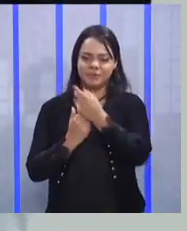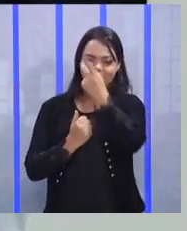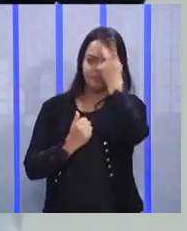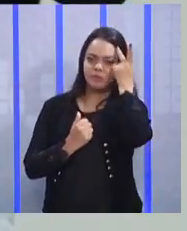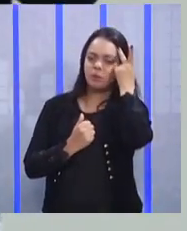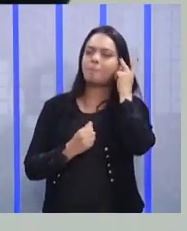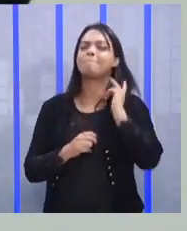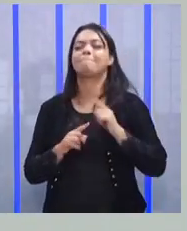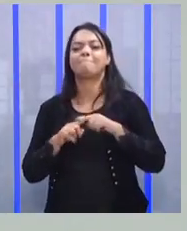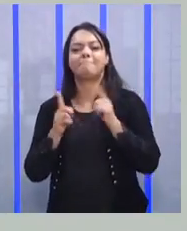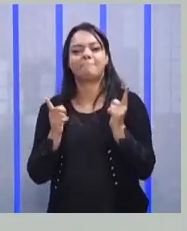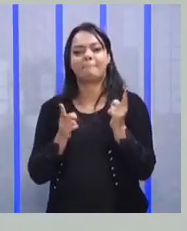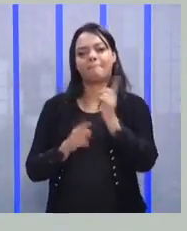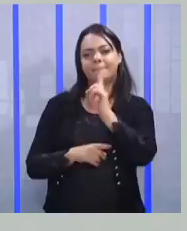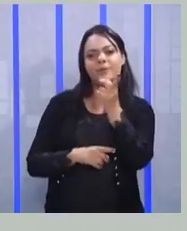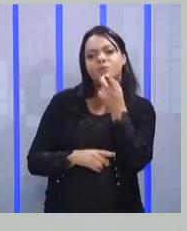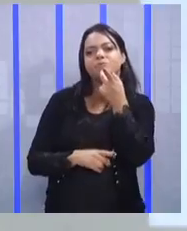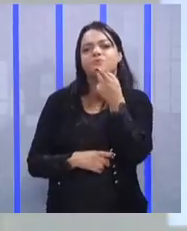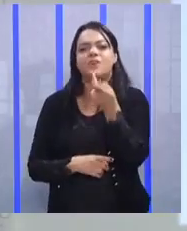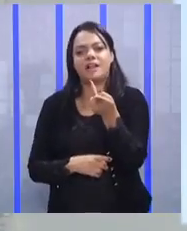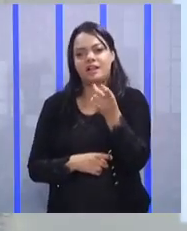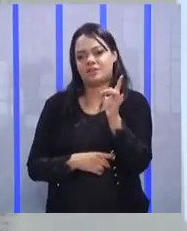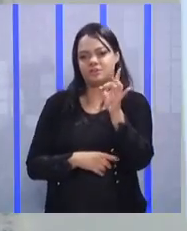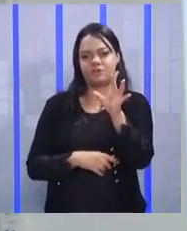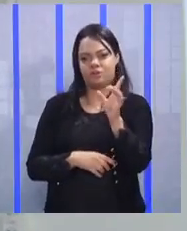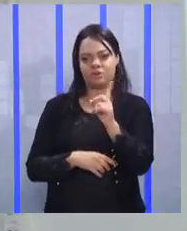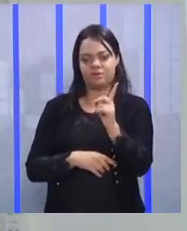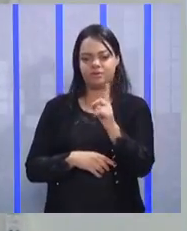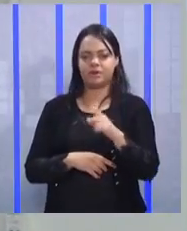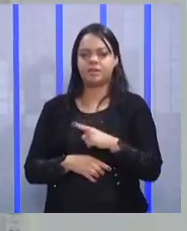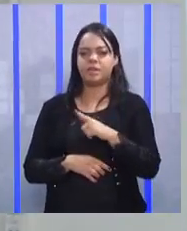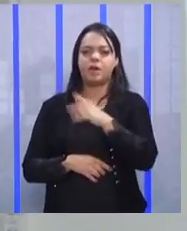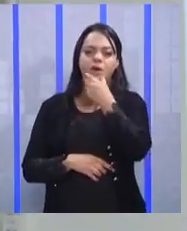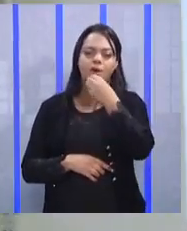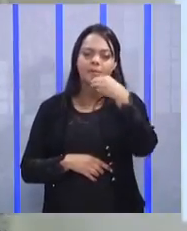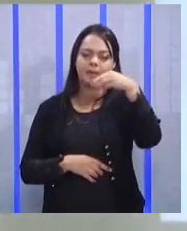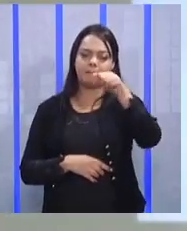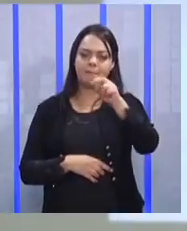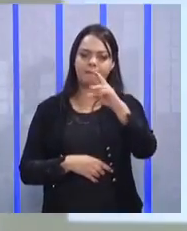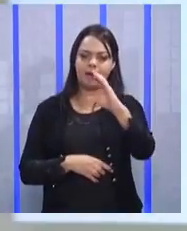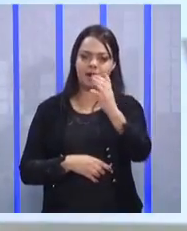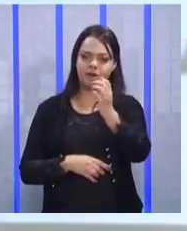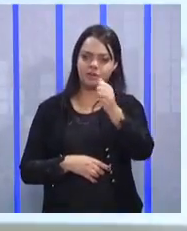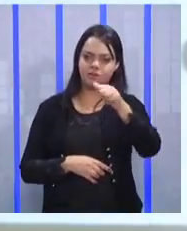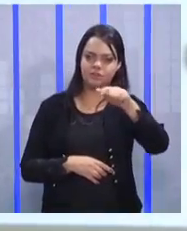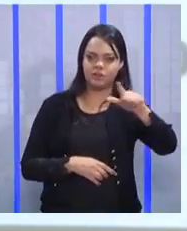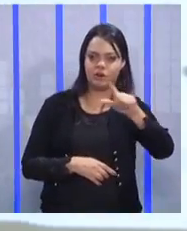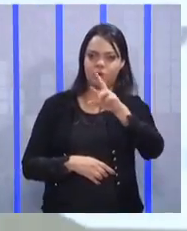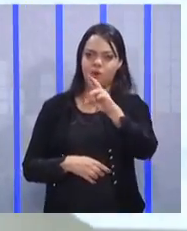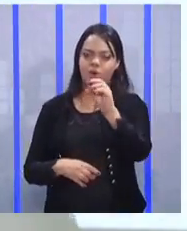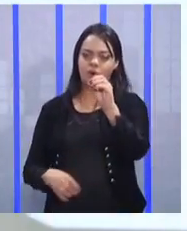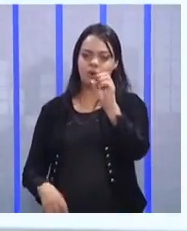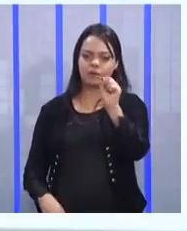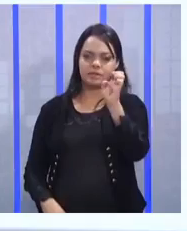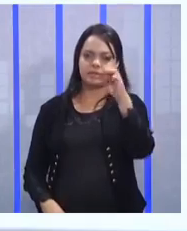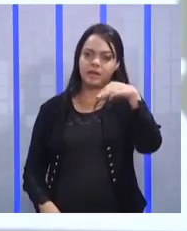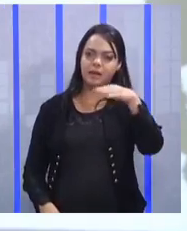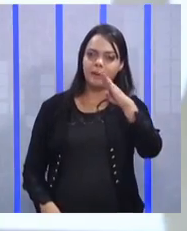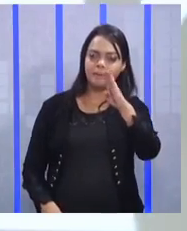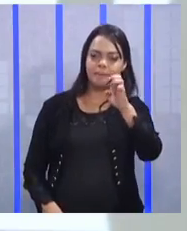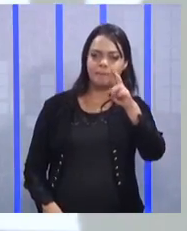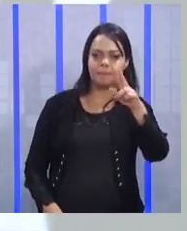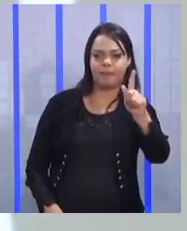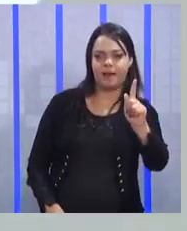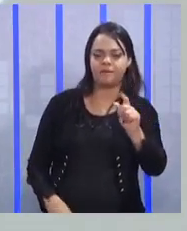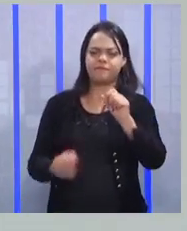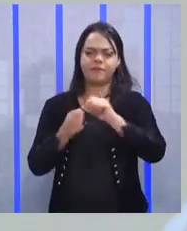no lugar do outro, não em palavras. Tem um cara que chama Marshall Rosenberg, que faz um seminário pelo mundo aí, fazia, né? Ele